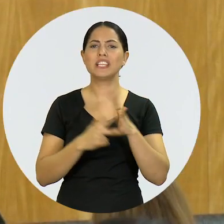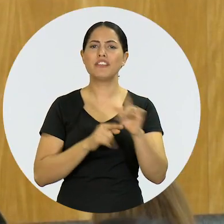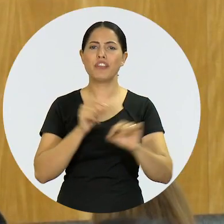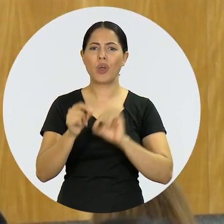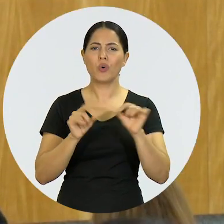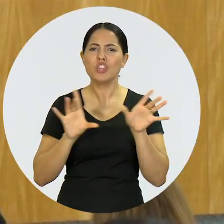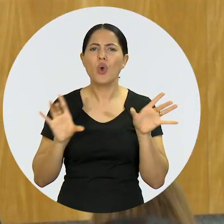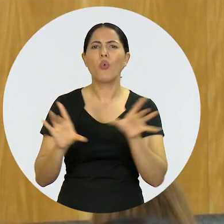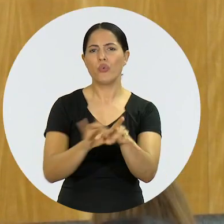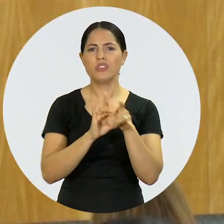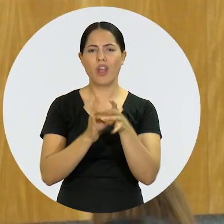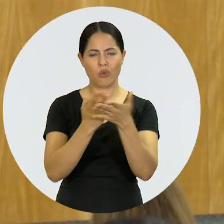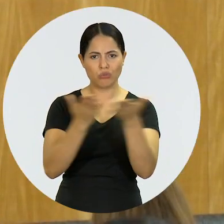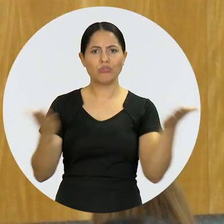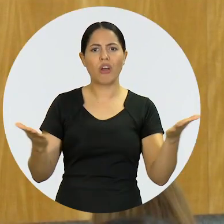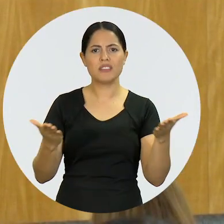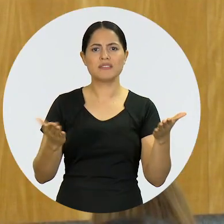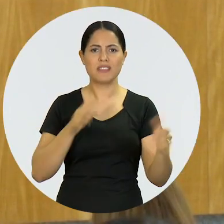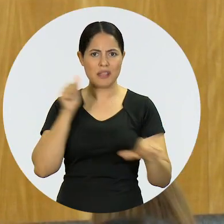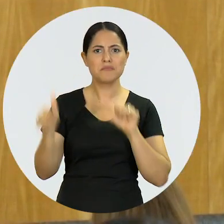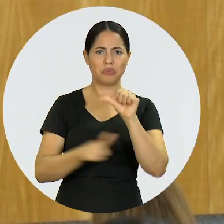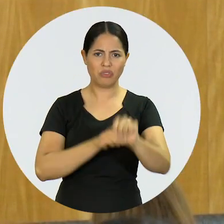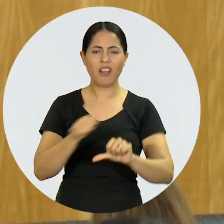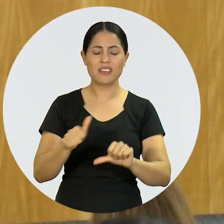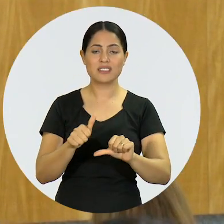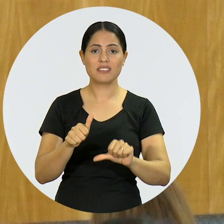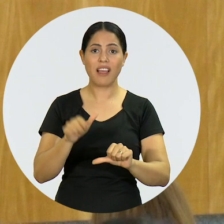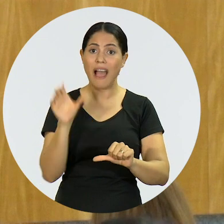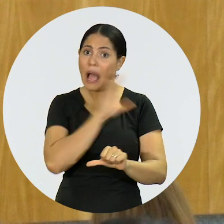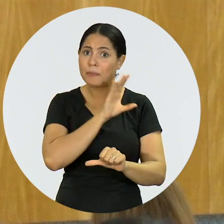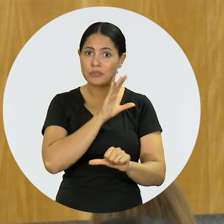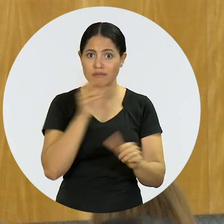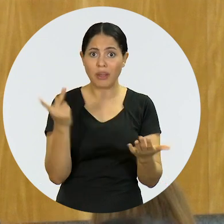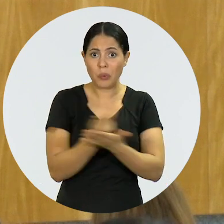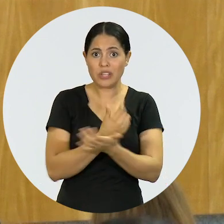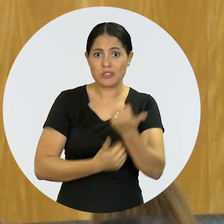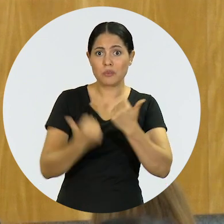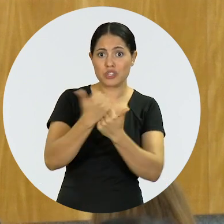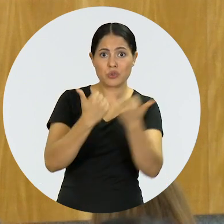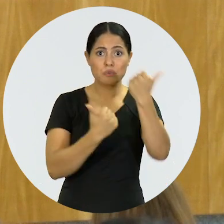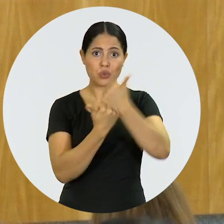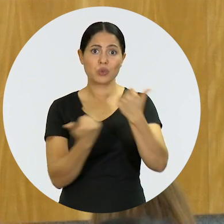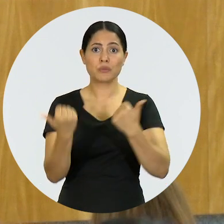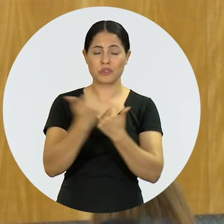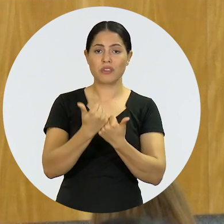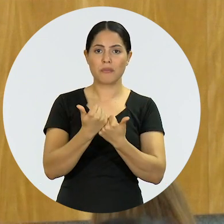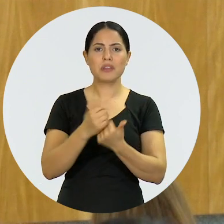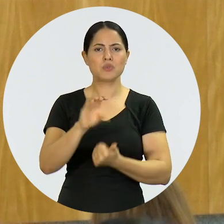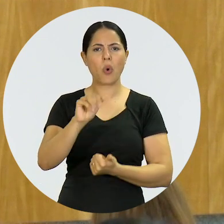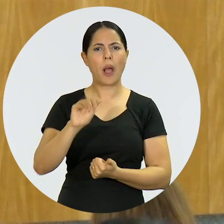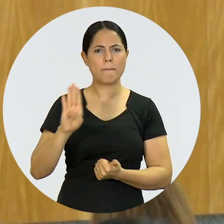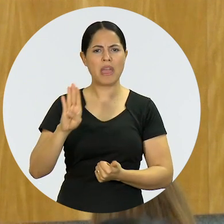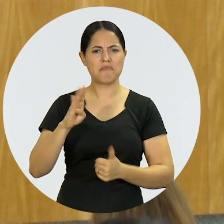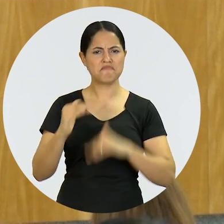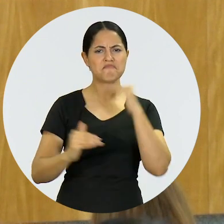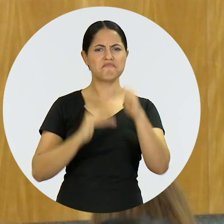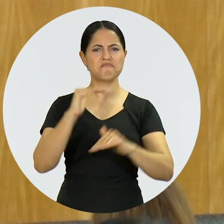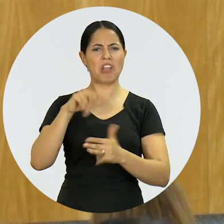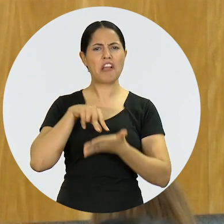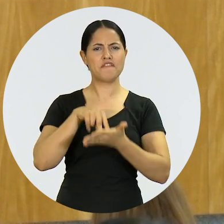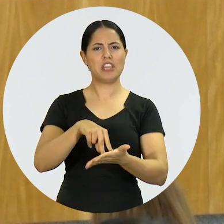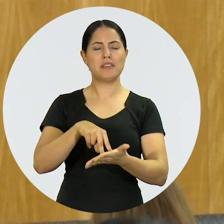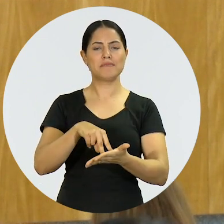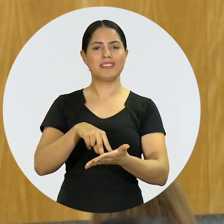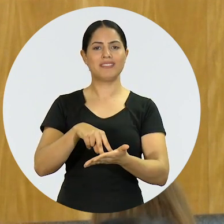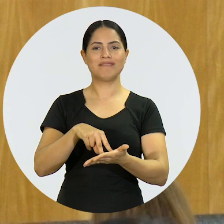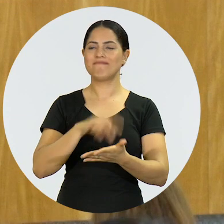transitoriedade de todos nós, muito breve, e gera verdadeiramente a construção perene da entidade. Nenhum